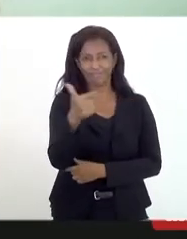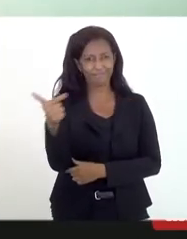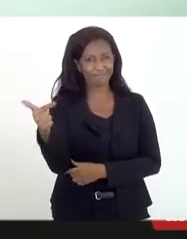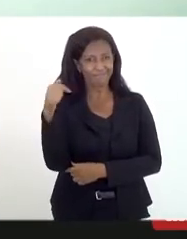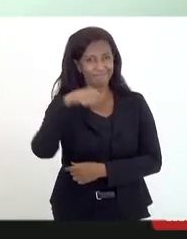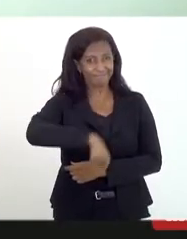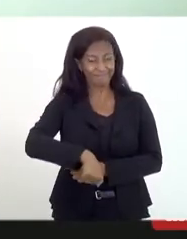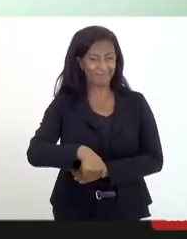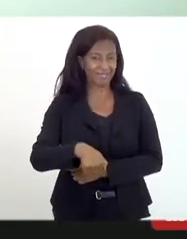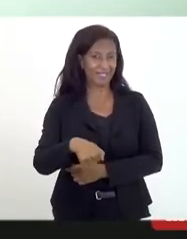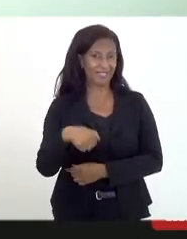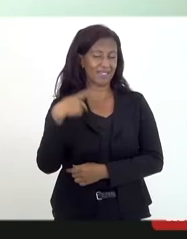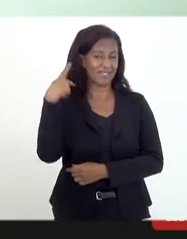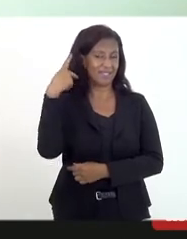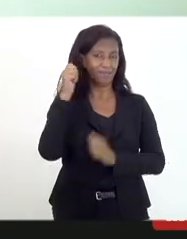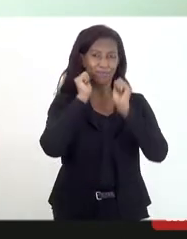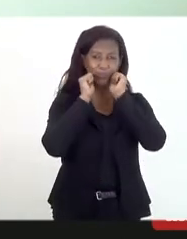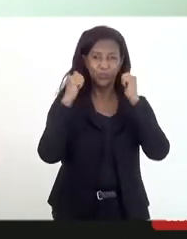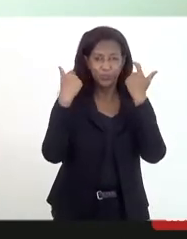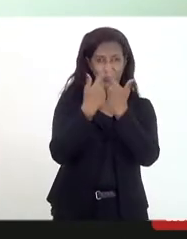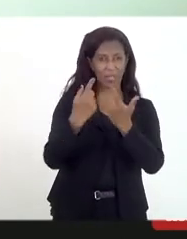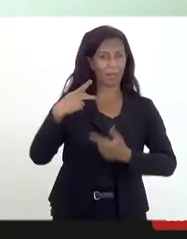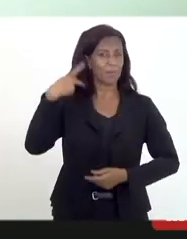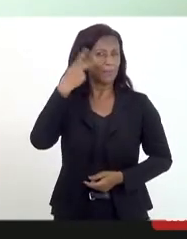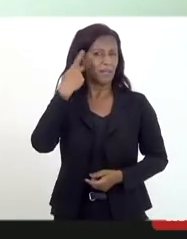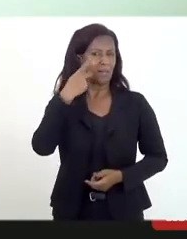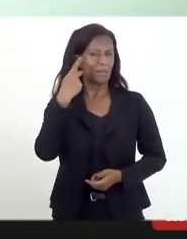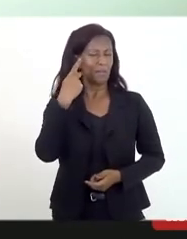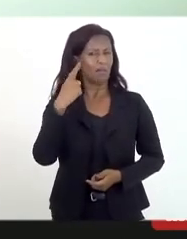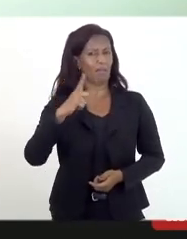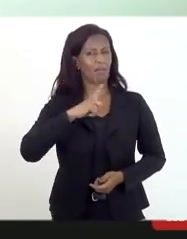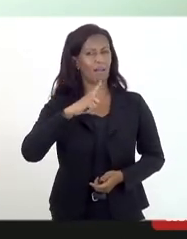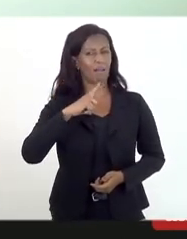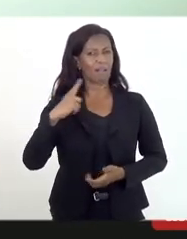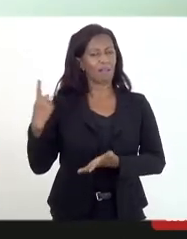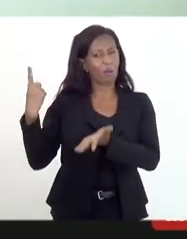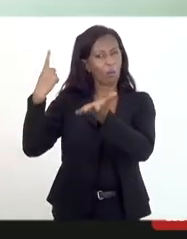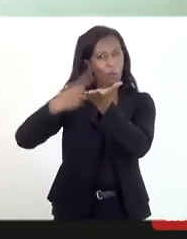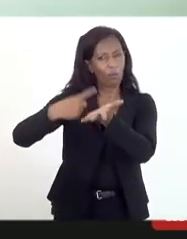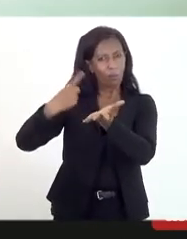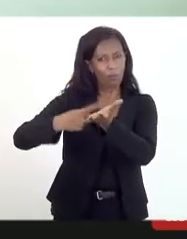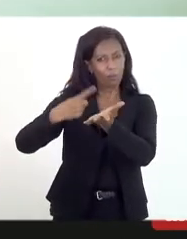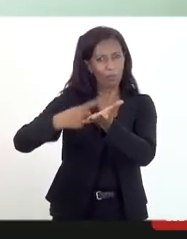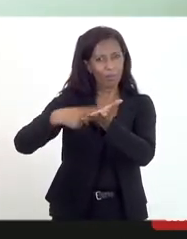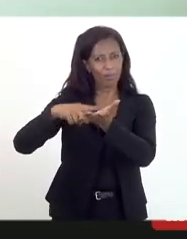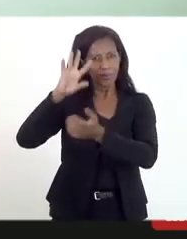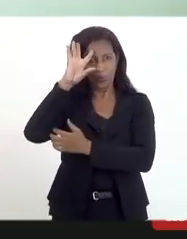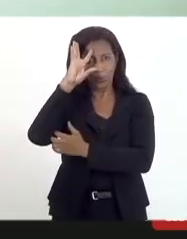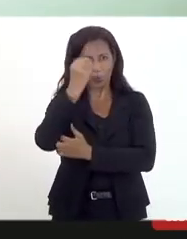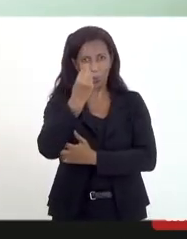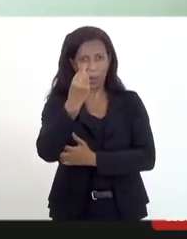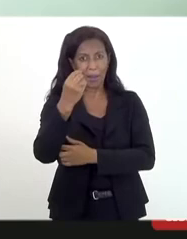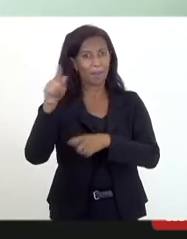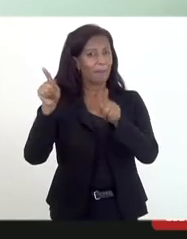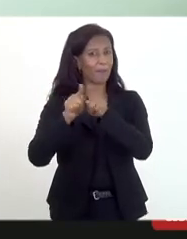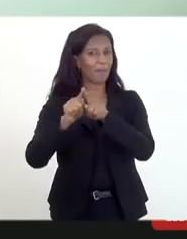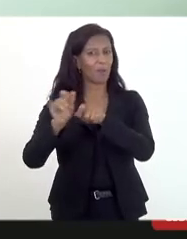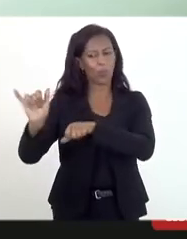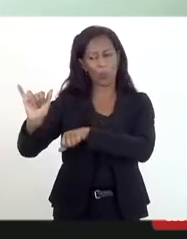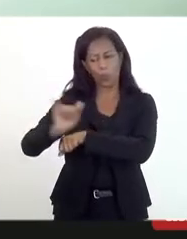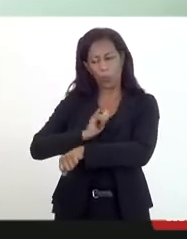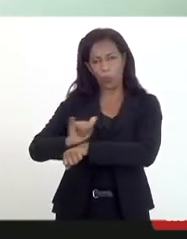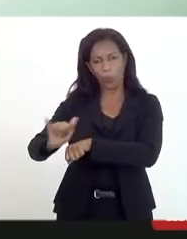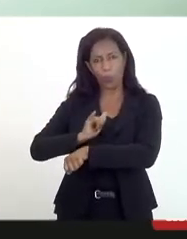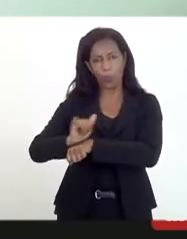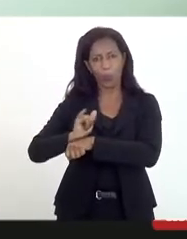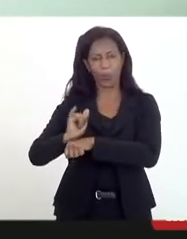parlamento não só parlamentares comprometidos com essa questão, mas também as próprias estratégias desenvolvidas e